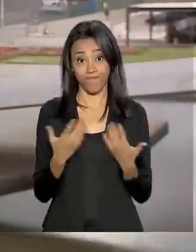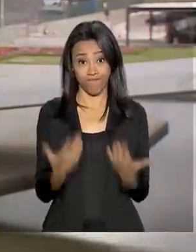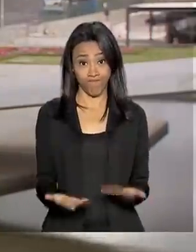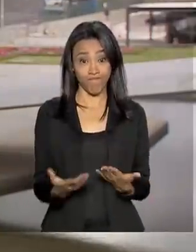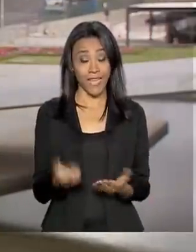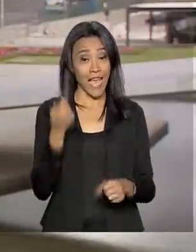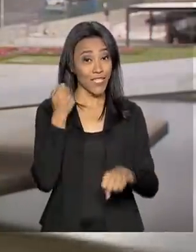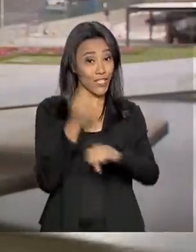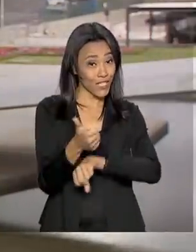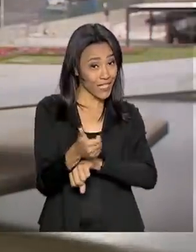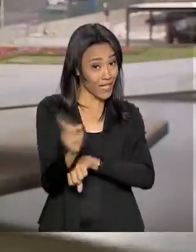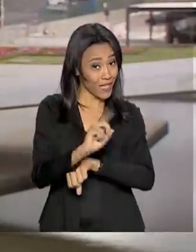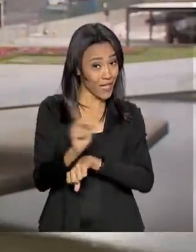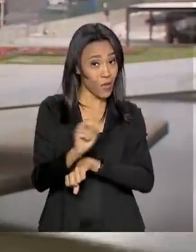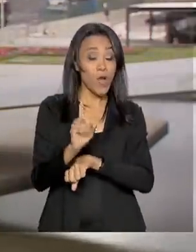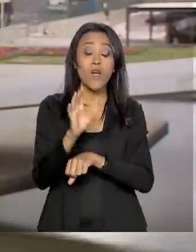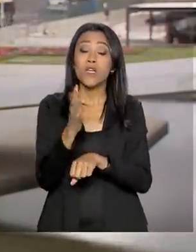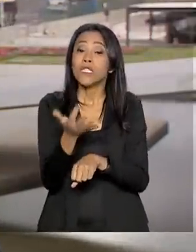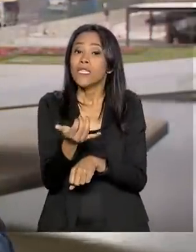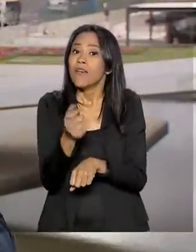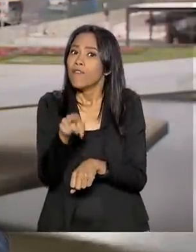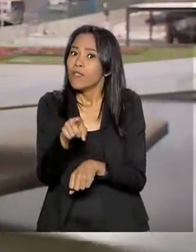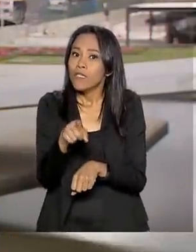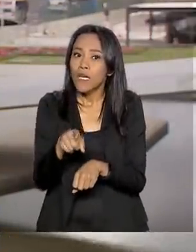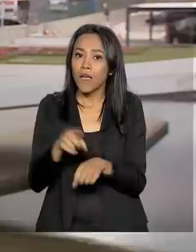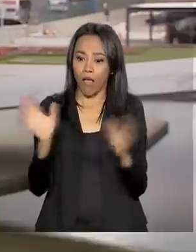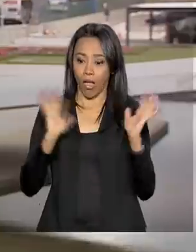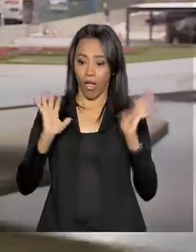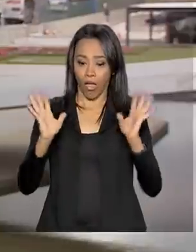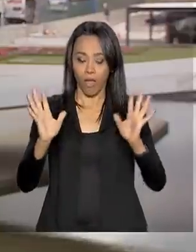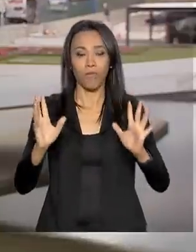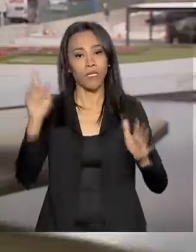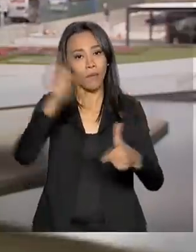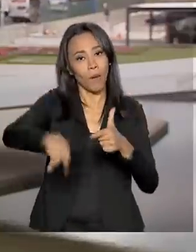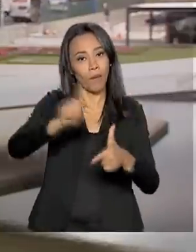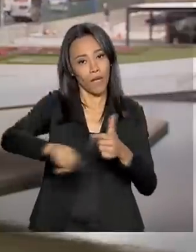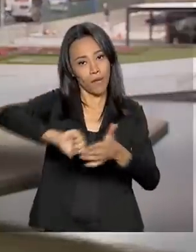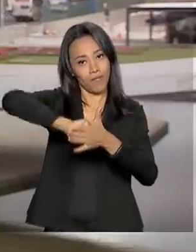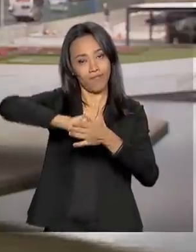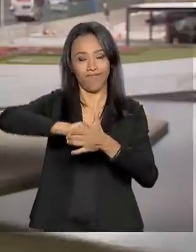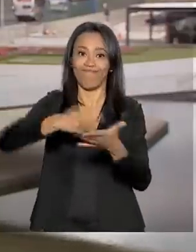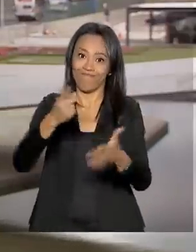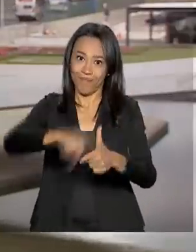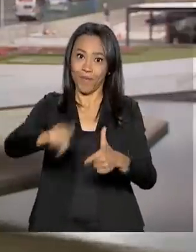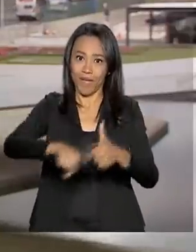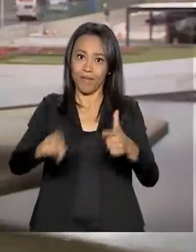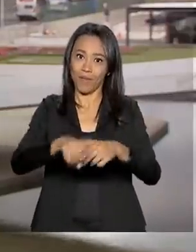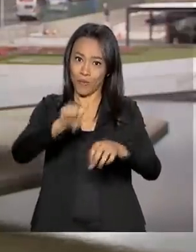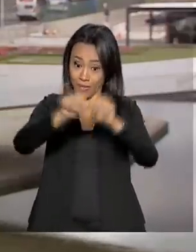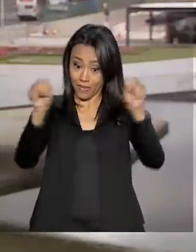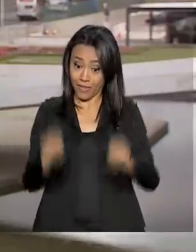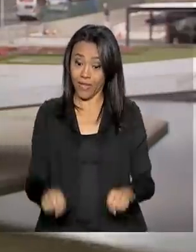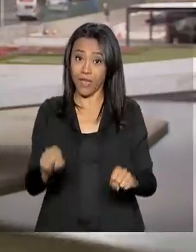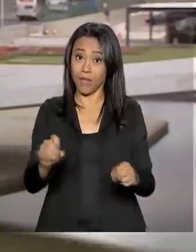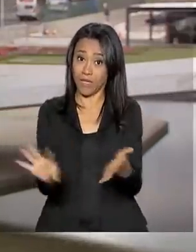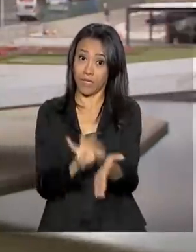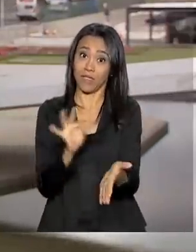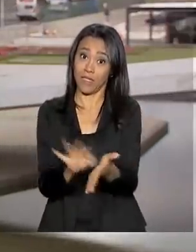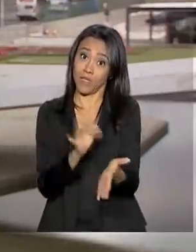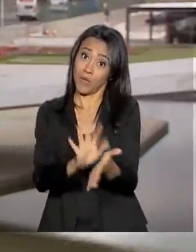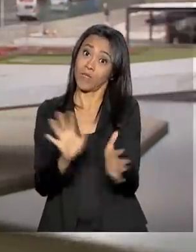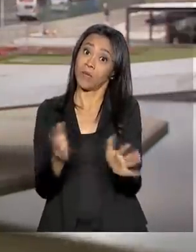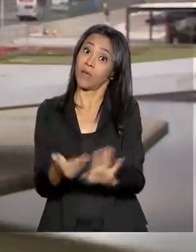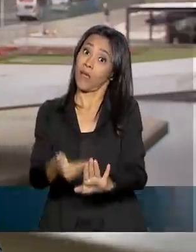olha, a dica não muda, não deixar para a última hora, né? Porque o site pode sofrer picos de acesso e a inscrição corre o risco de não ser concluída.